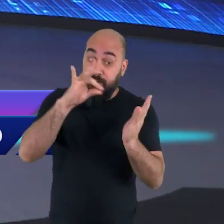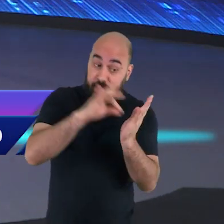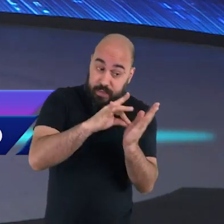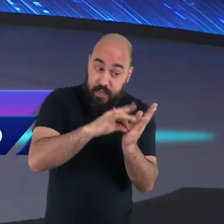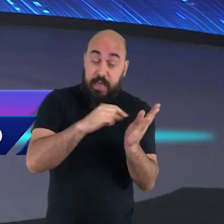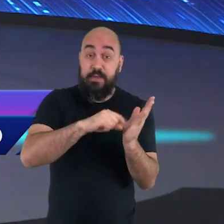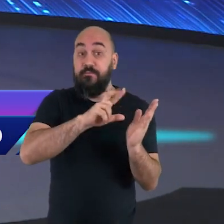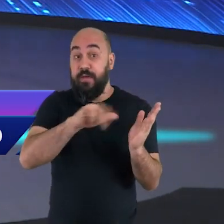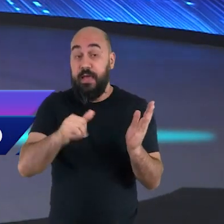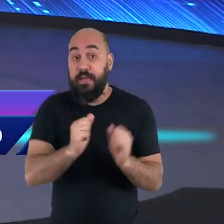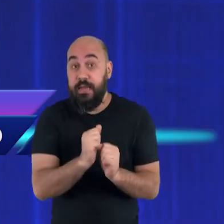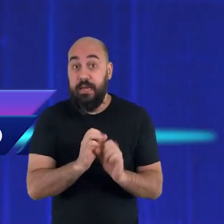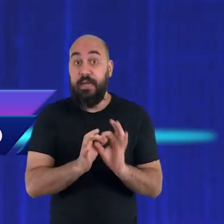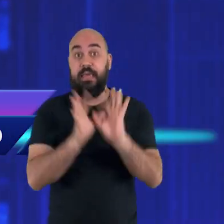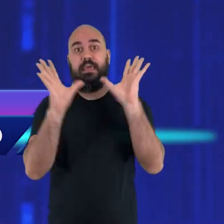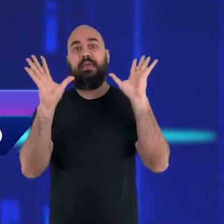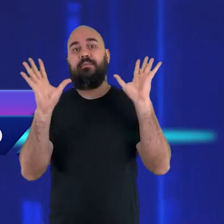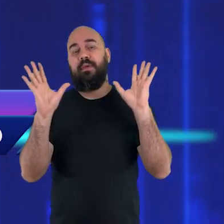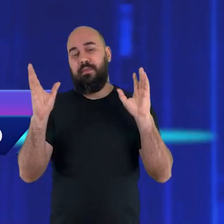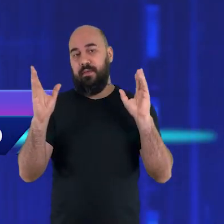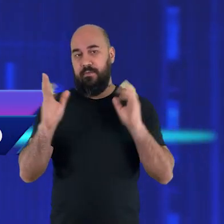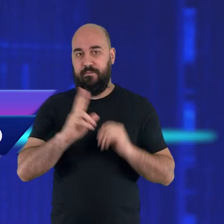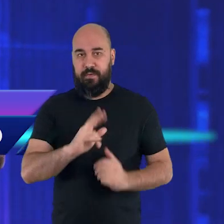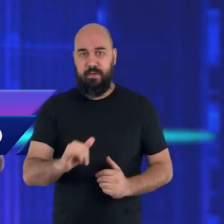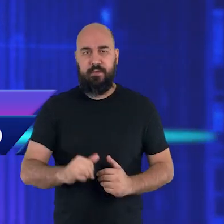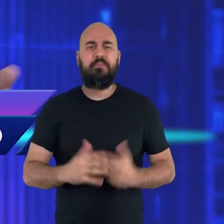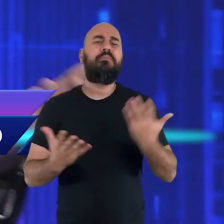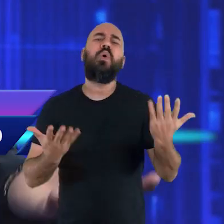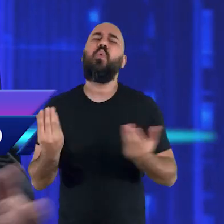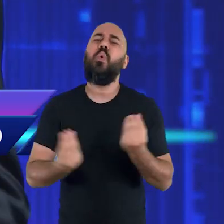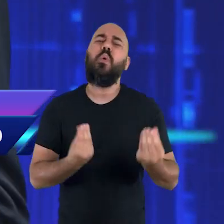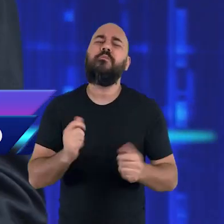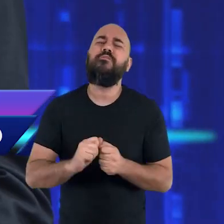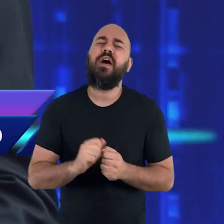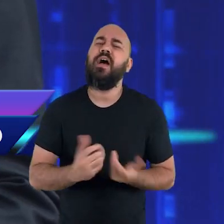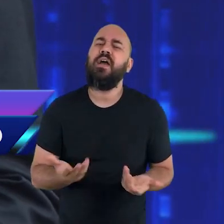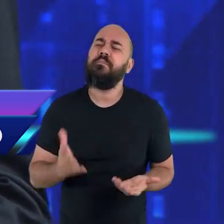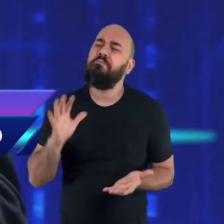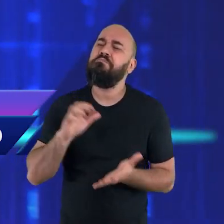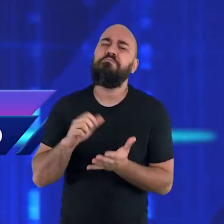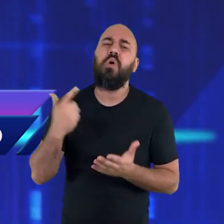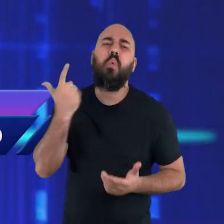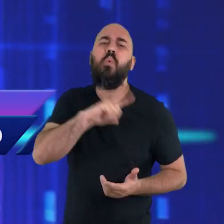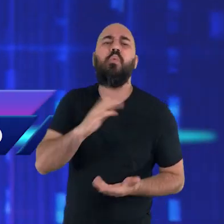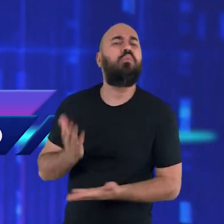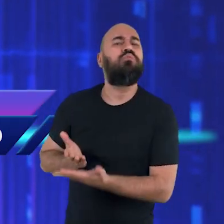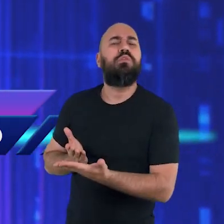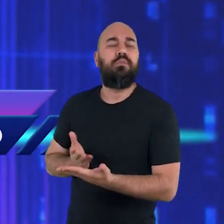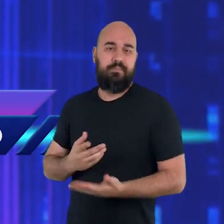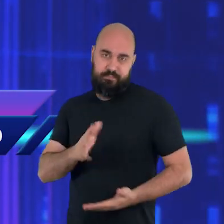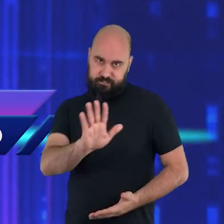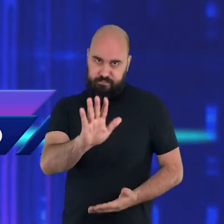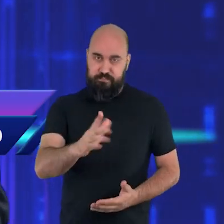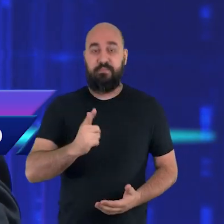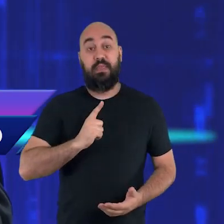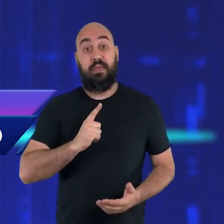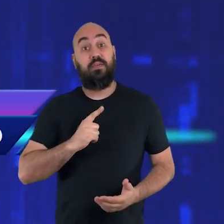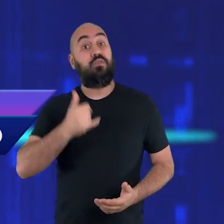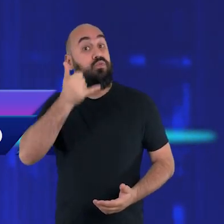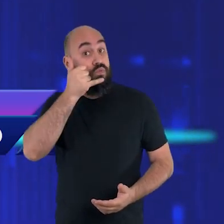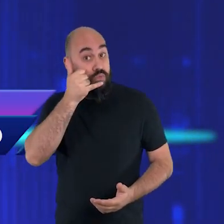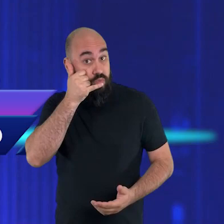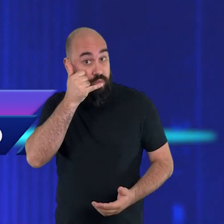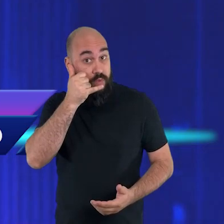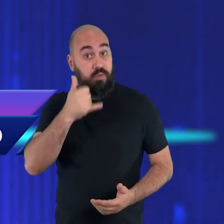vos libertará. Como é que eu faço para ser aluno da escola bíblica? Bom, algumas maneiras. Primeiro pelo telefone